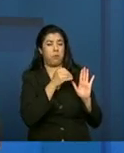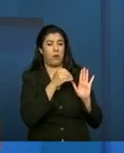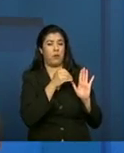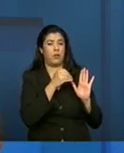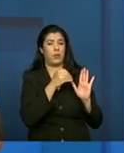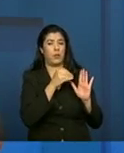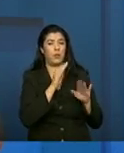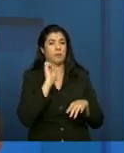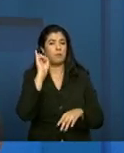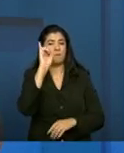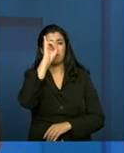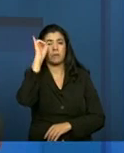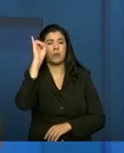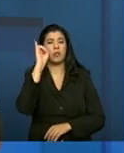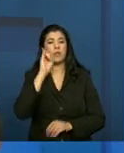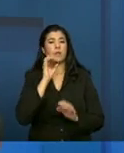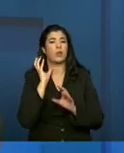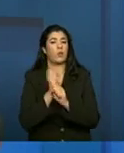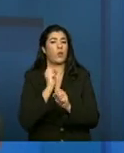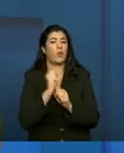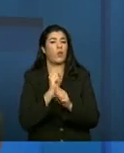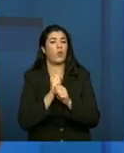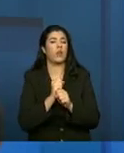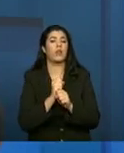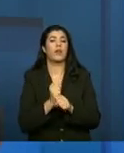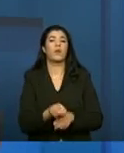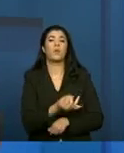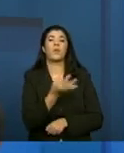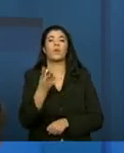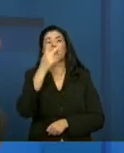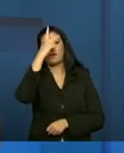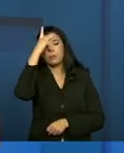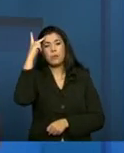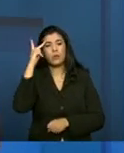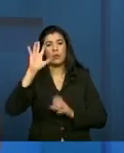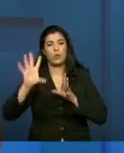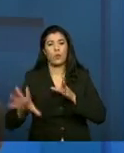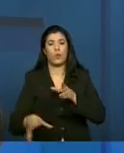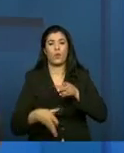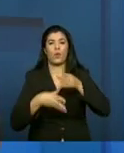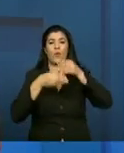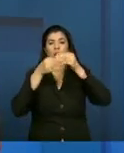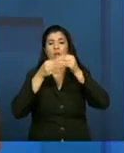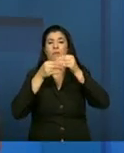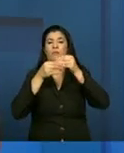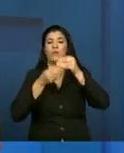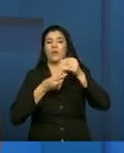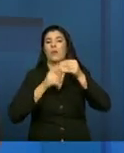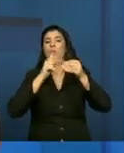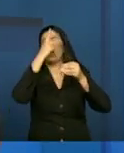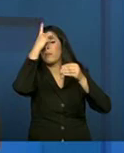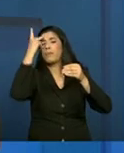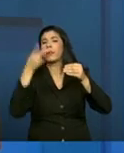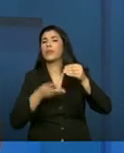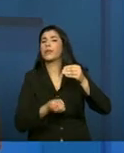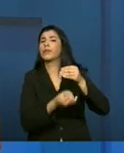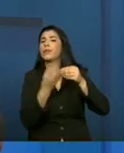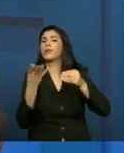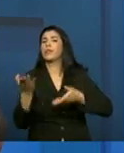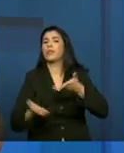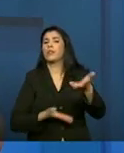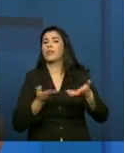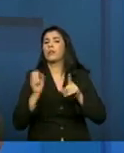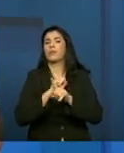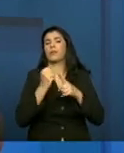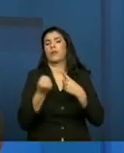contabilizar, inclusive, dentro do montante das pessoas atendidas no serviço de convivência.